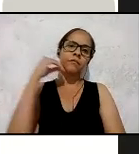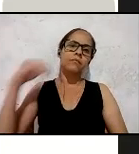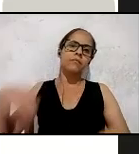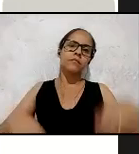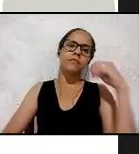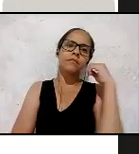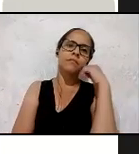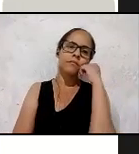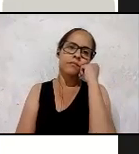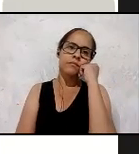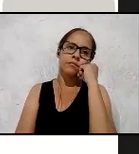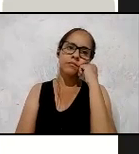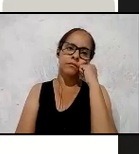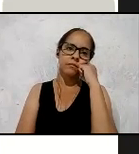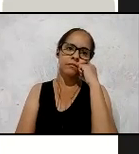desafio.